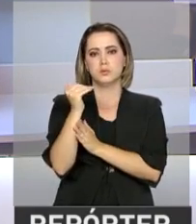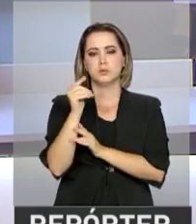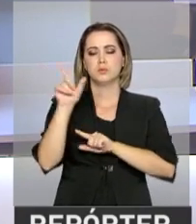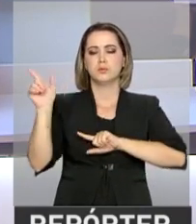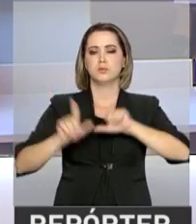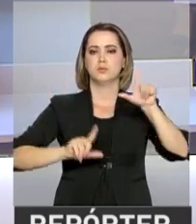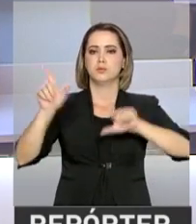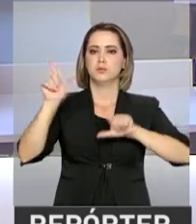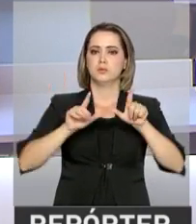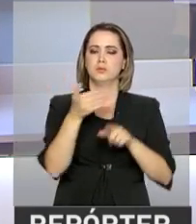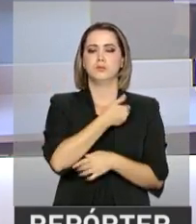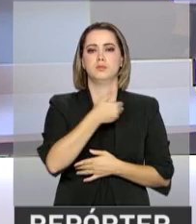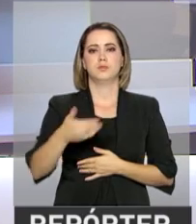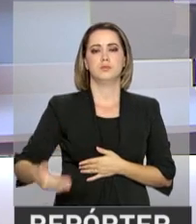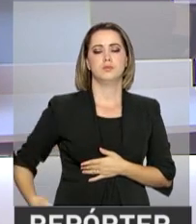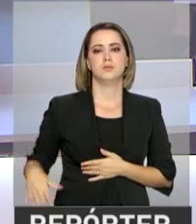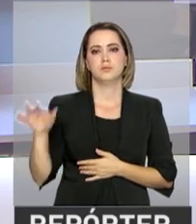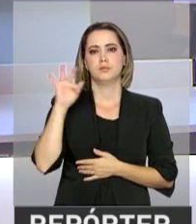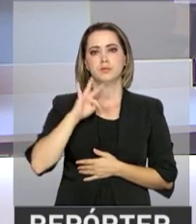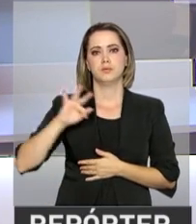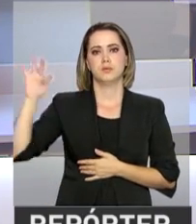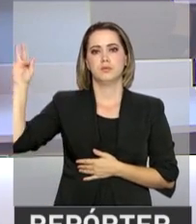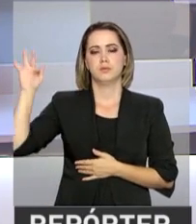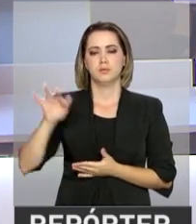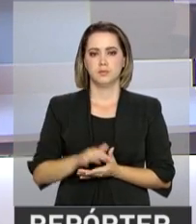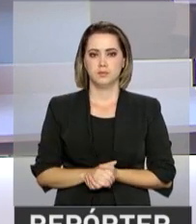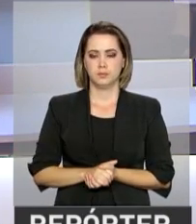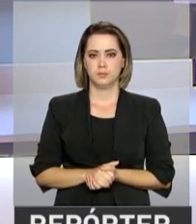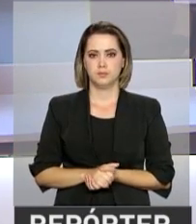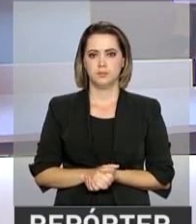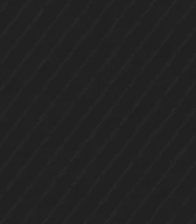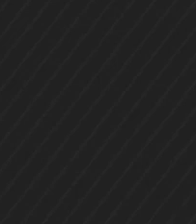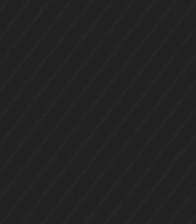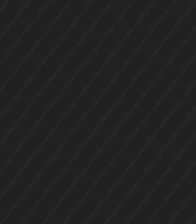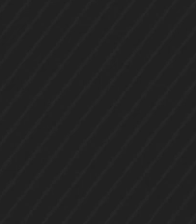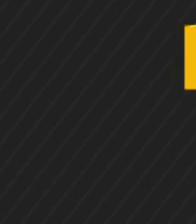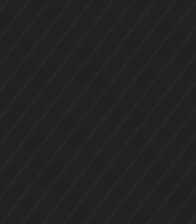Continue com a gente aqui na NBR, a TV do Governo Federal.